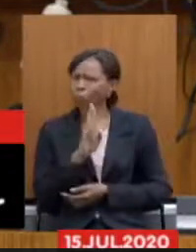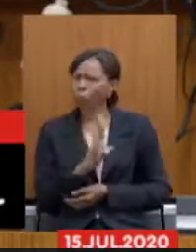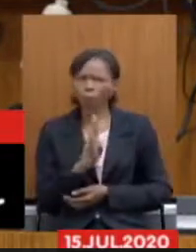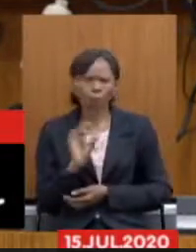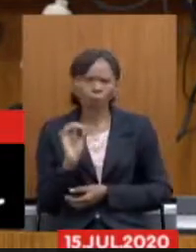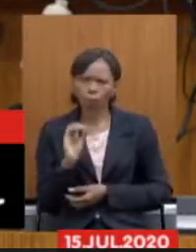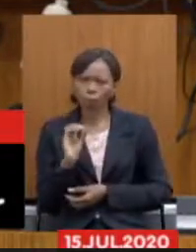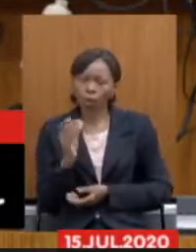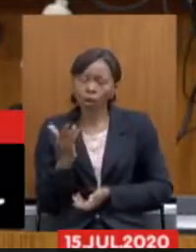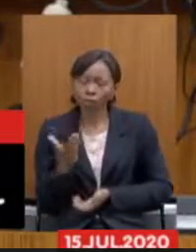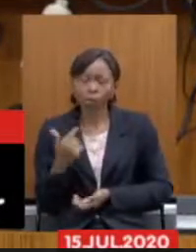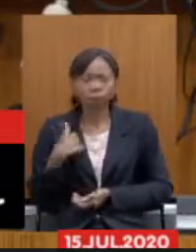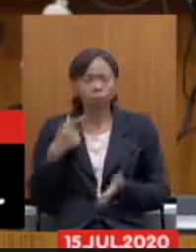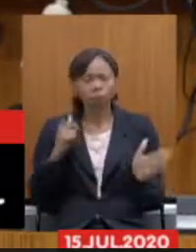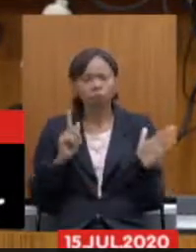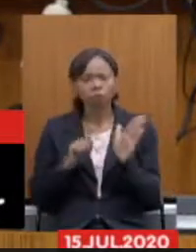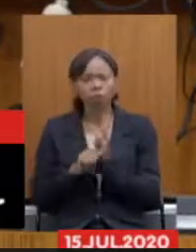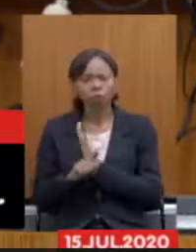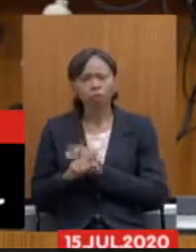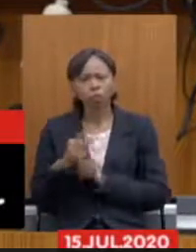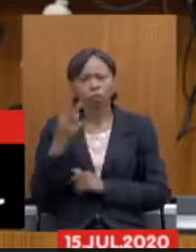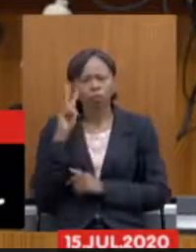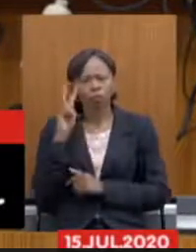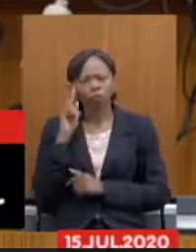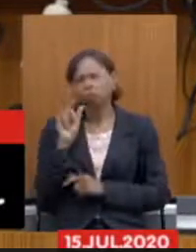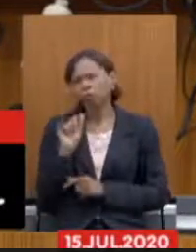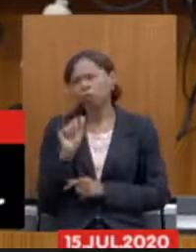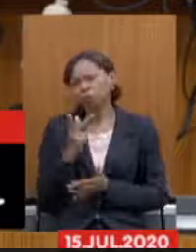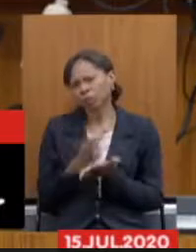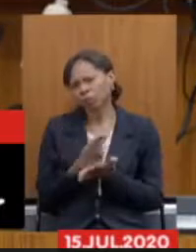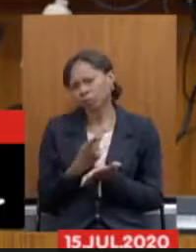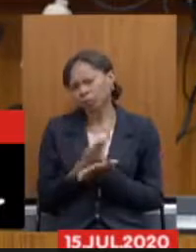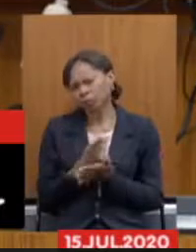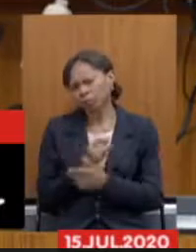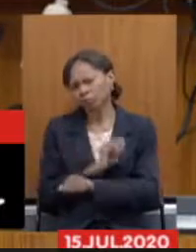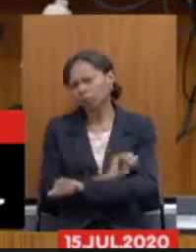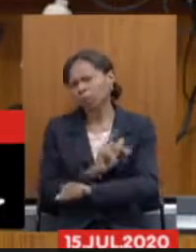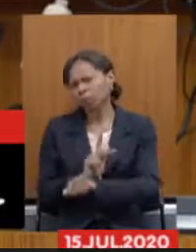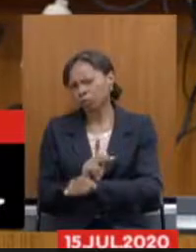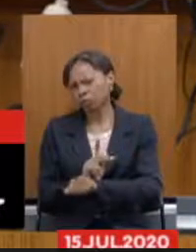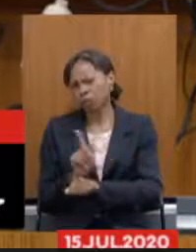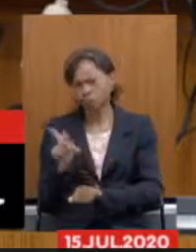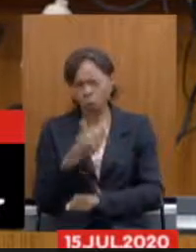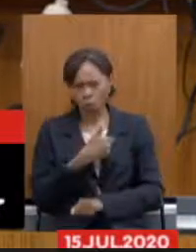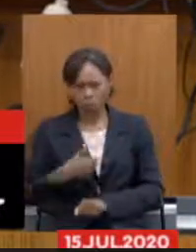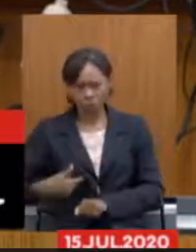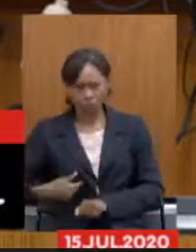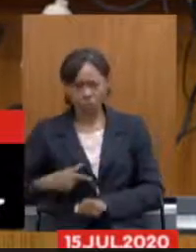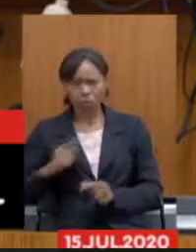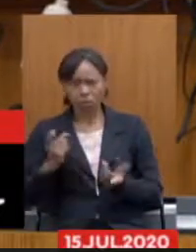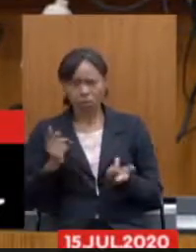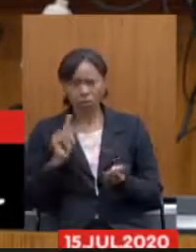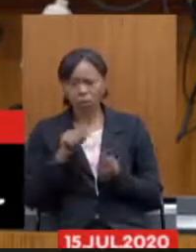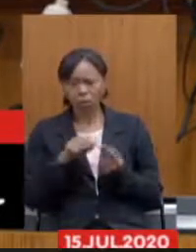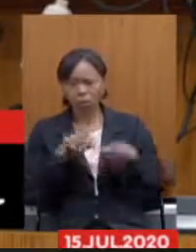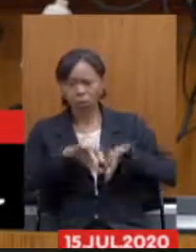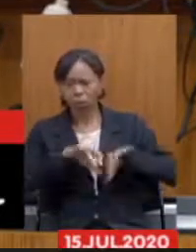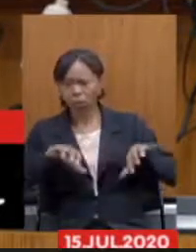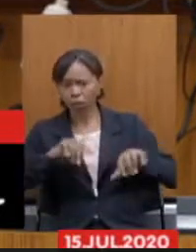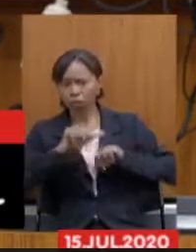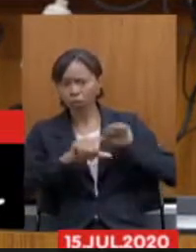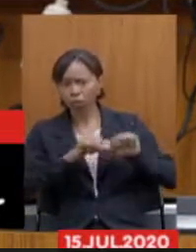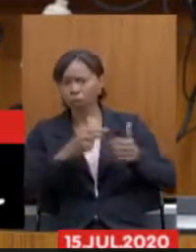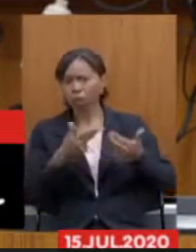resposta eu perguntava na segunda-feira o que deu errado no IPSENG para o governo propor alterações nós não tivemos resposta